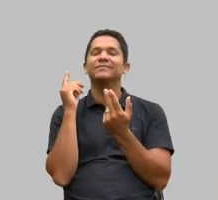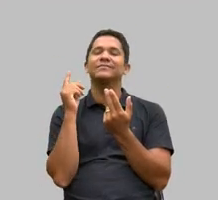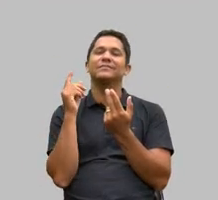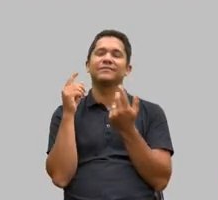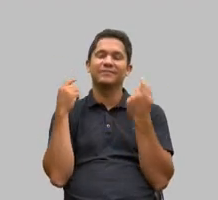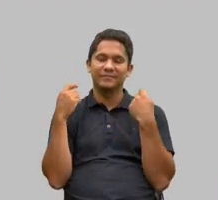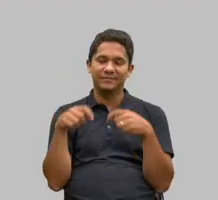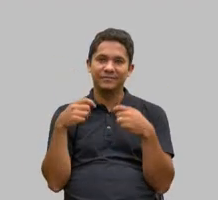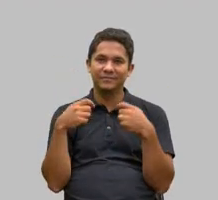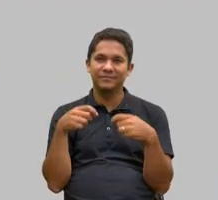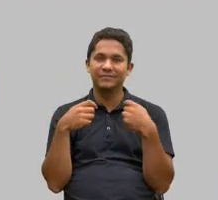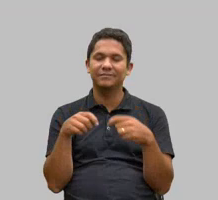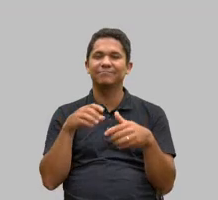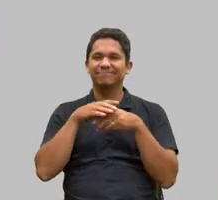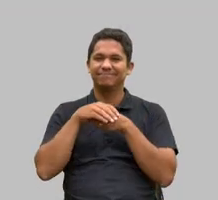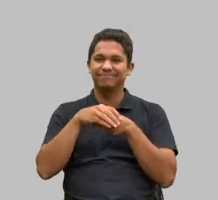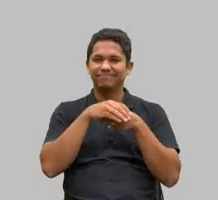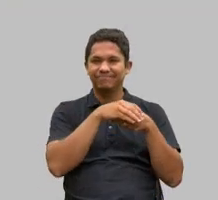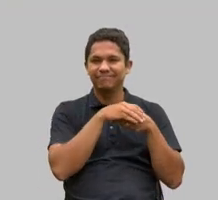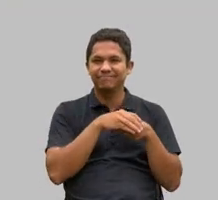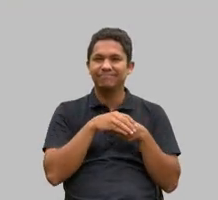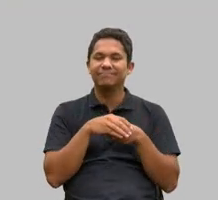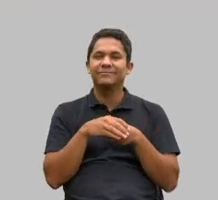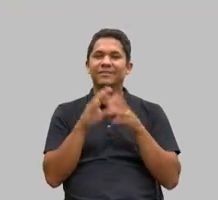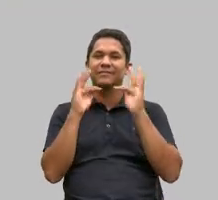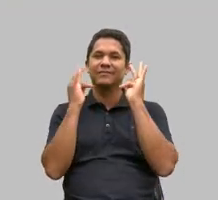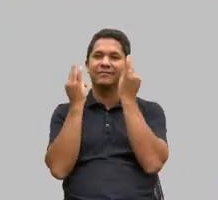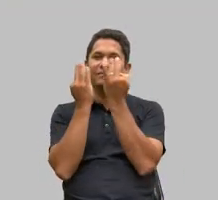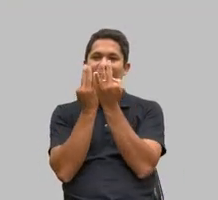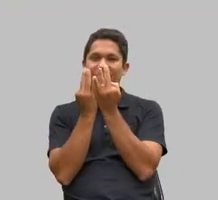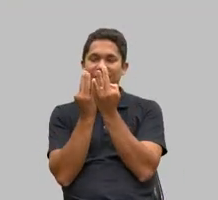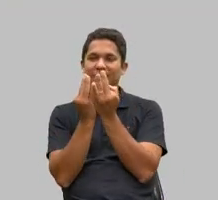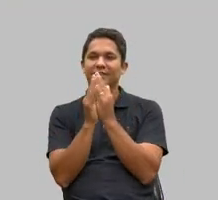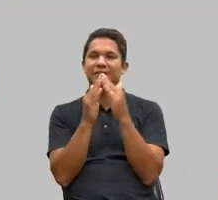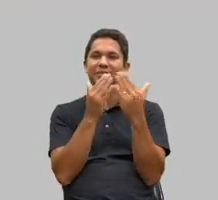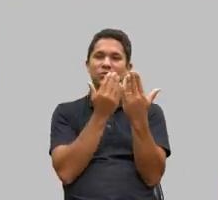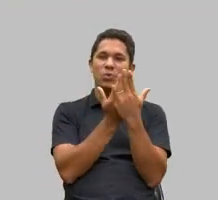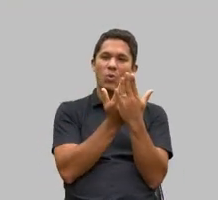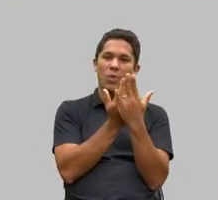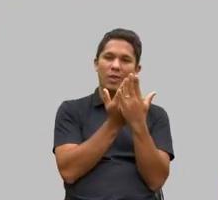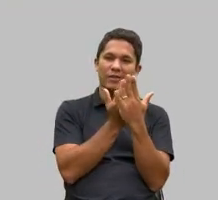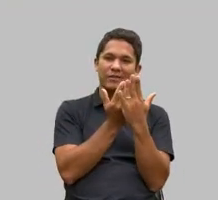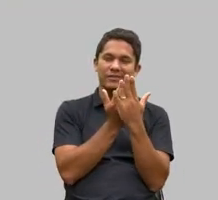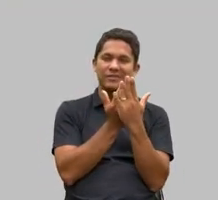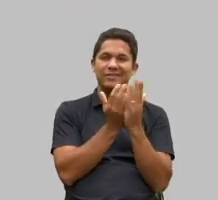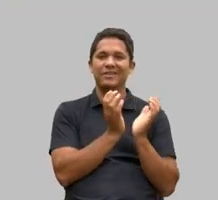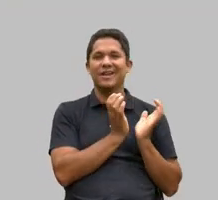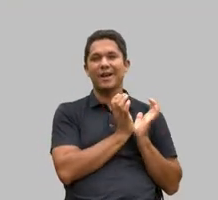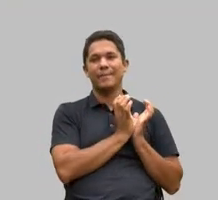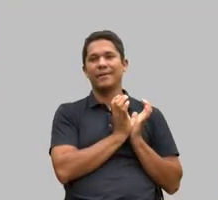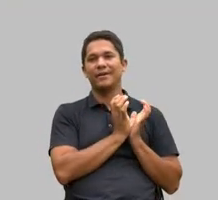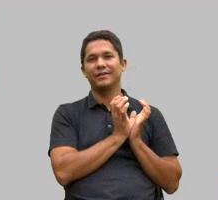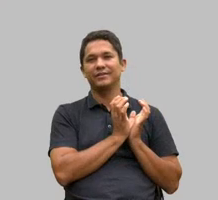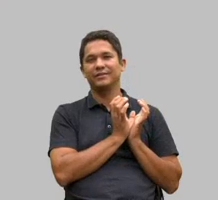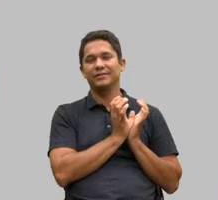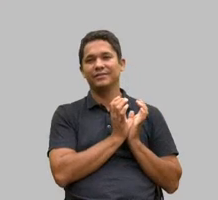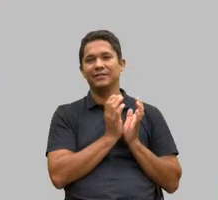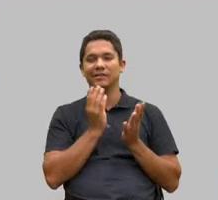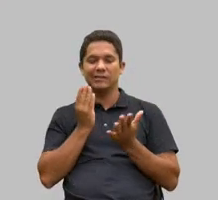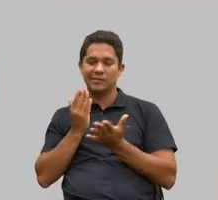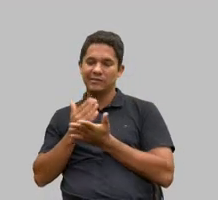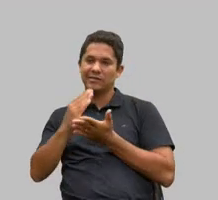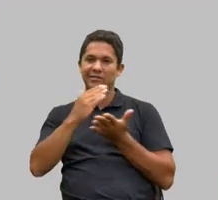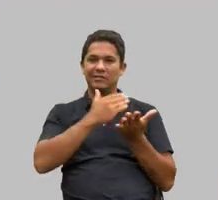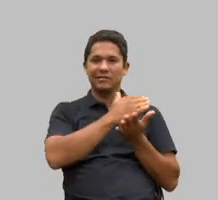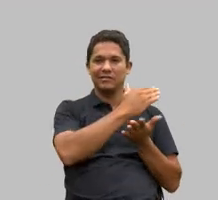estar de bons dados família escola a pai não é gente isolada é